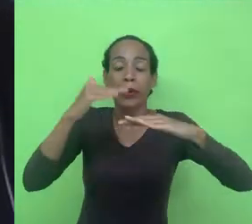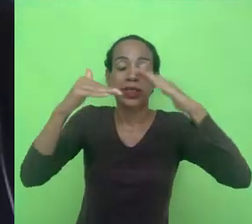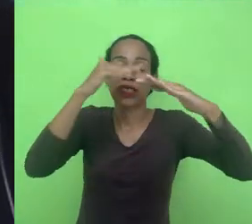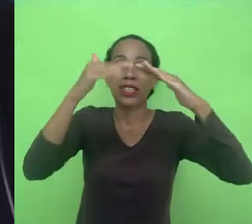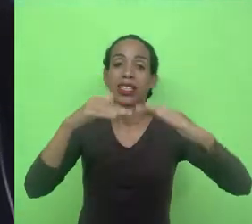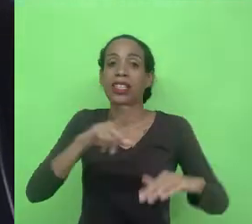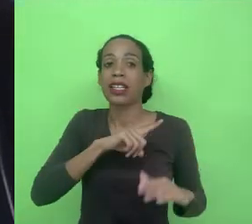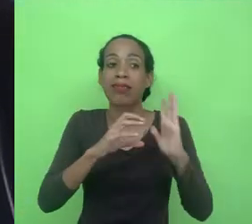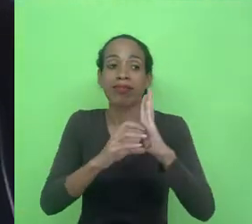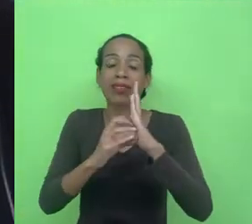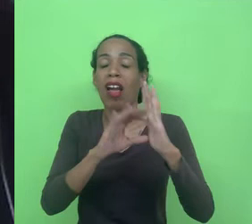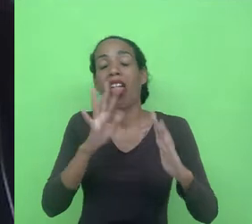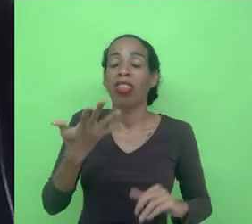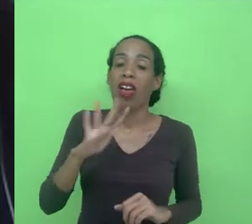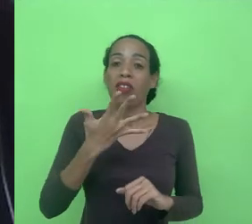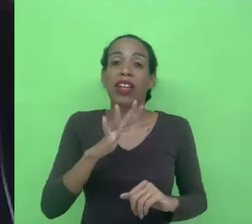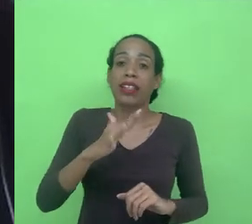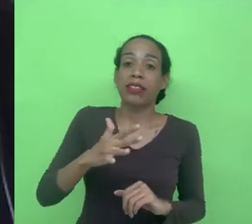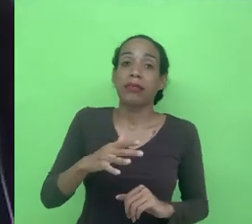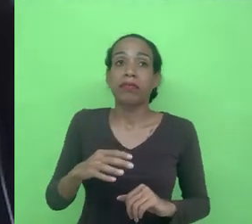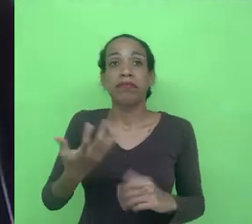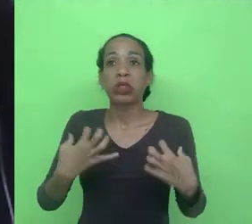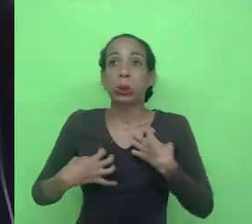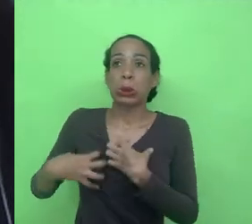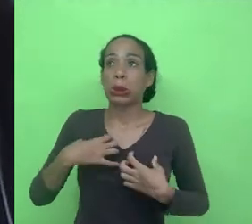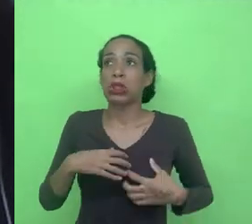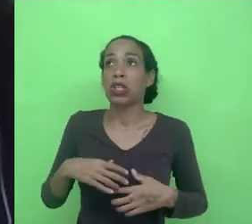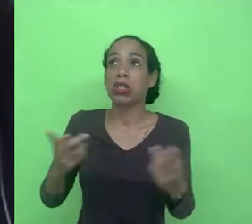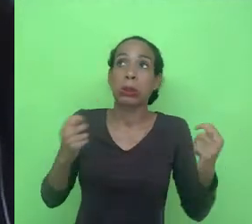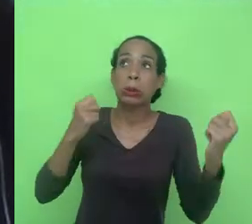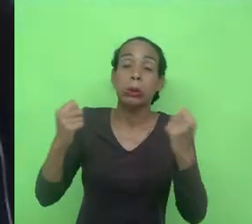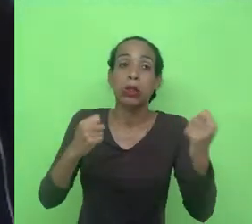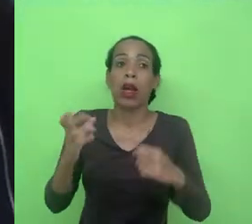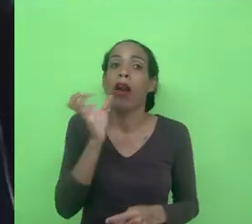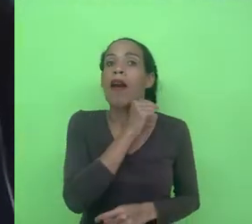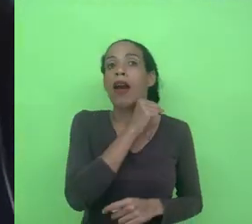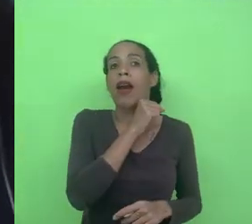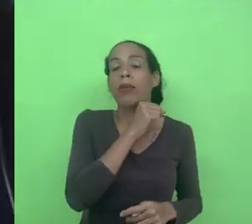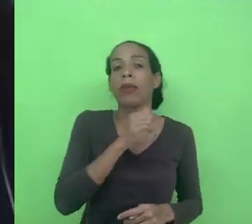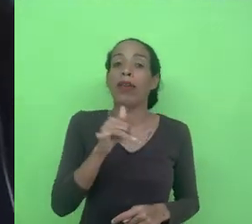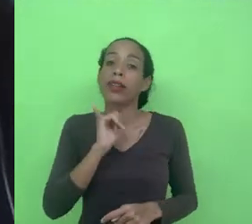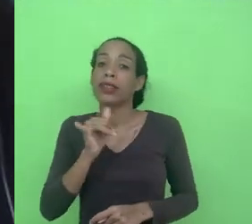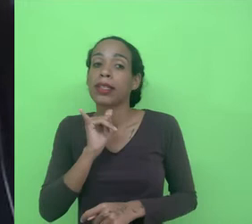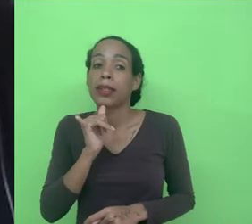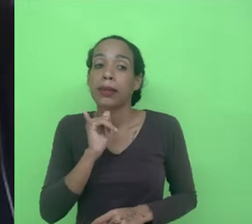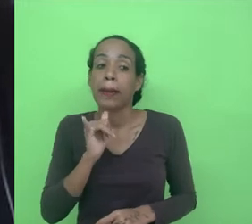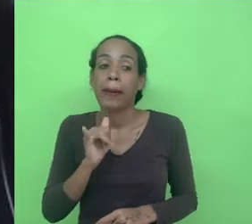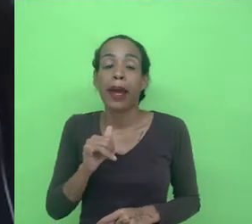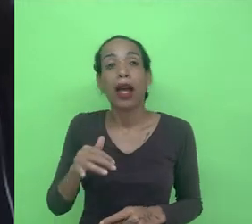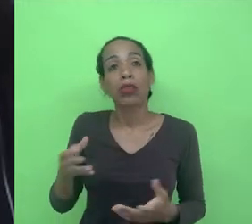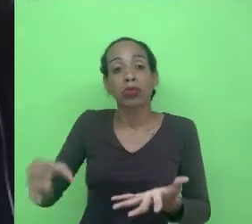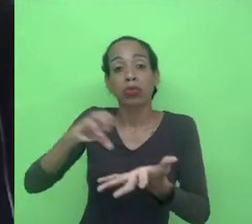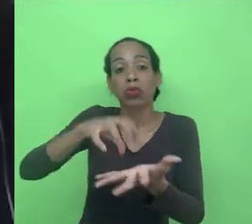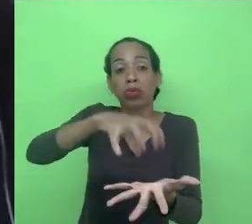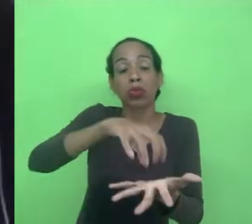talvez não faça sentido na visão econômica imediata por exemplo você agregar todos esses